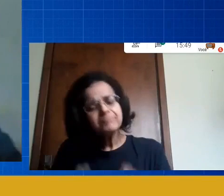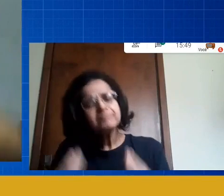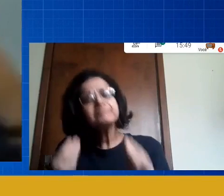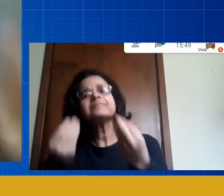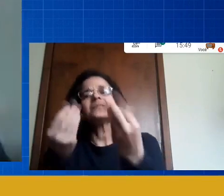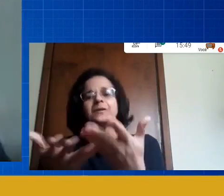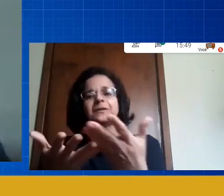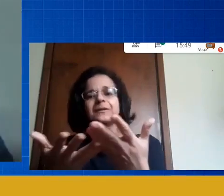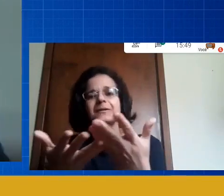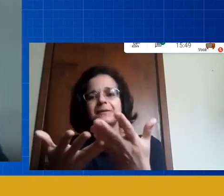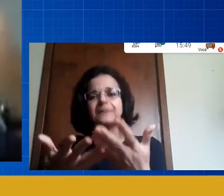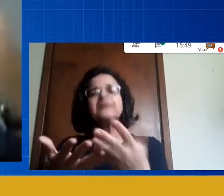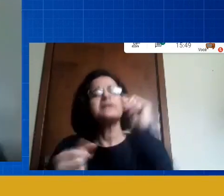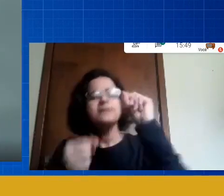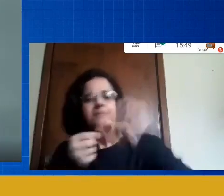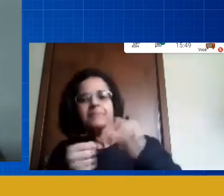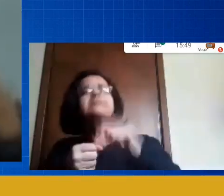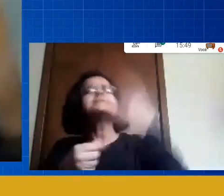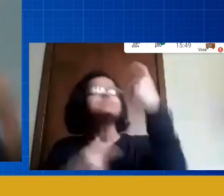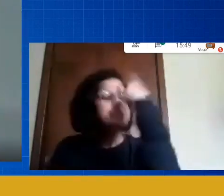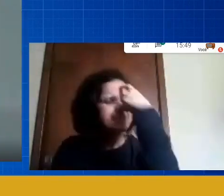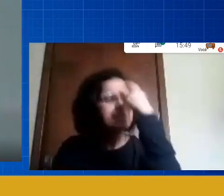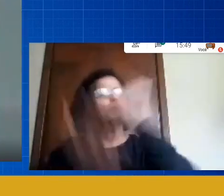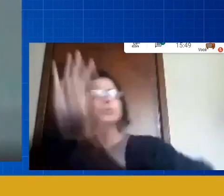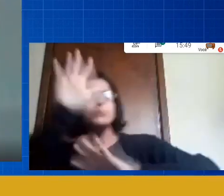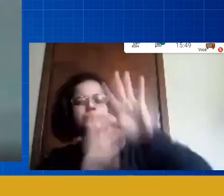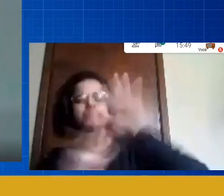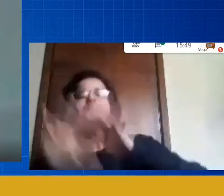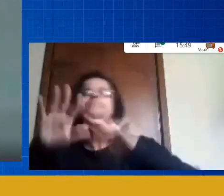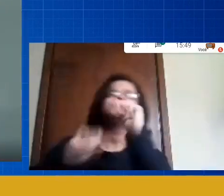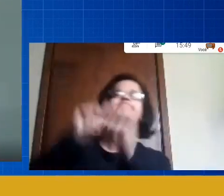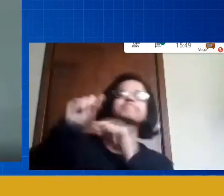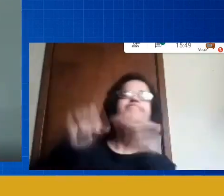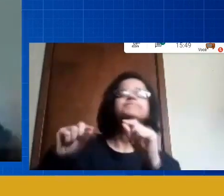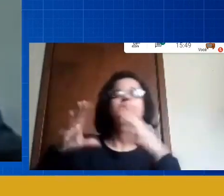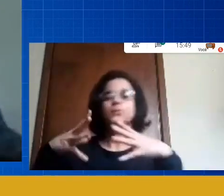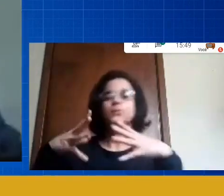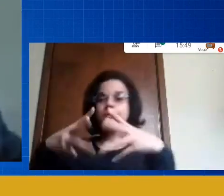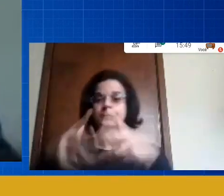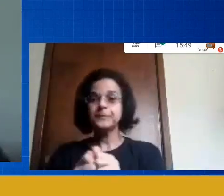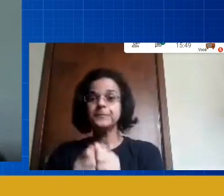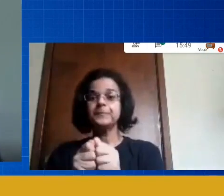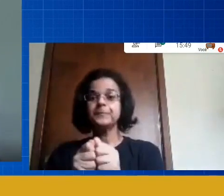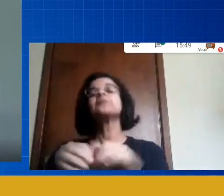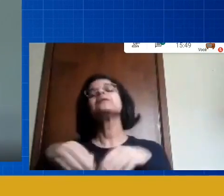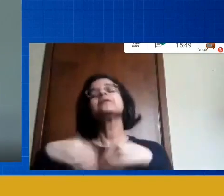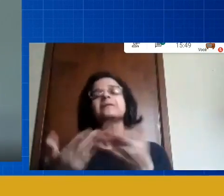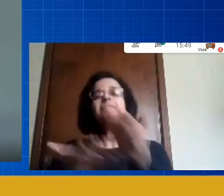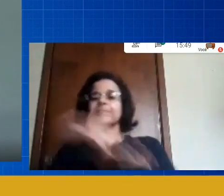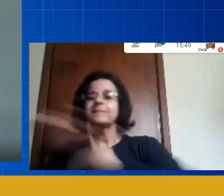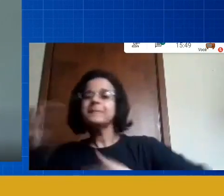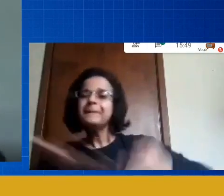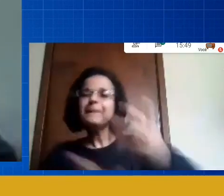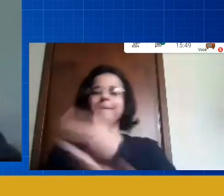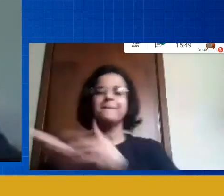assim que se faz é assim que tem que pensar toma cuidado com isso aquela coisa toda e de uma forma muito